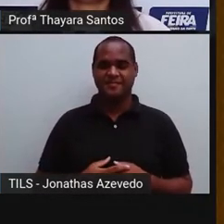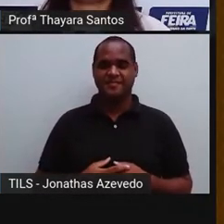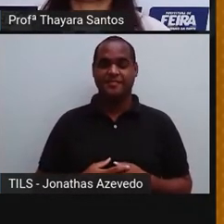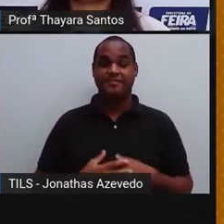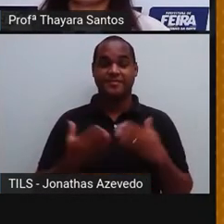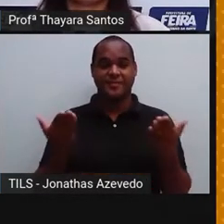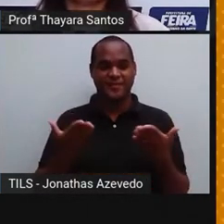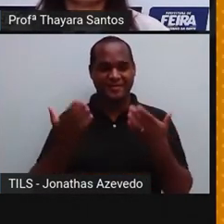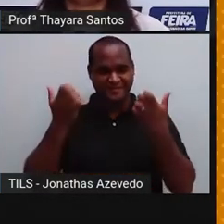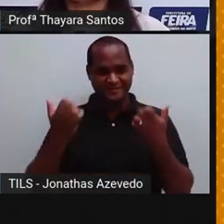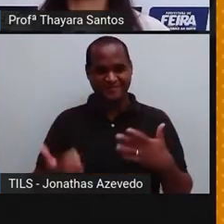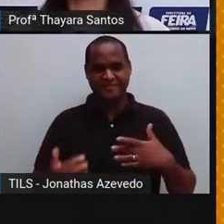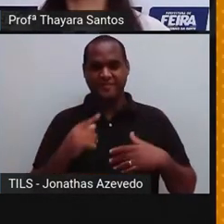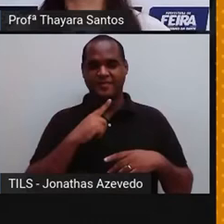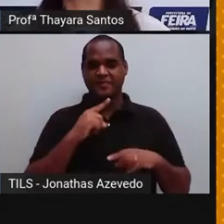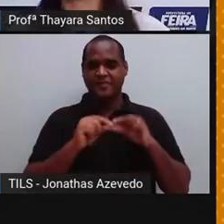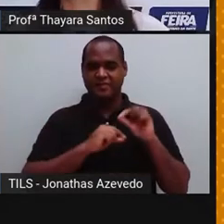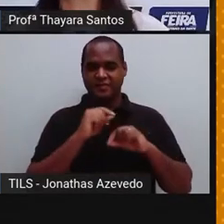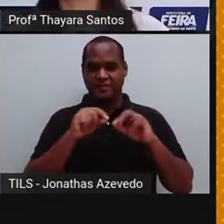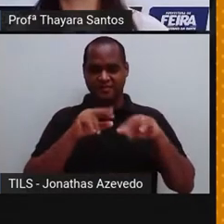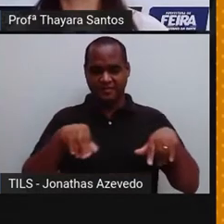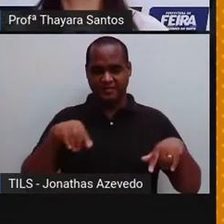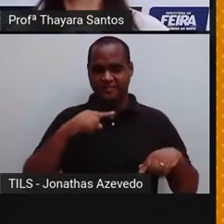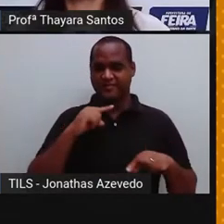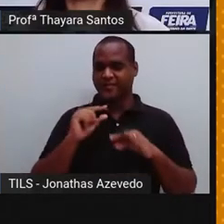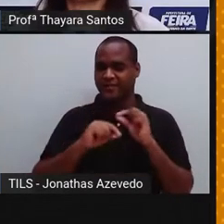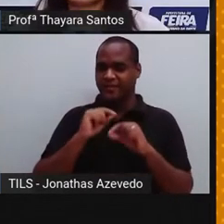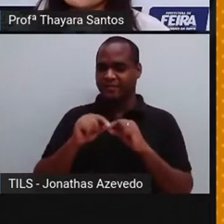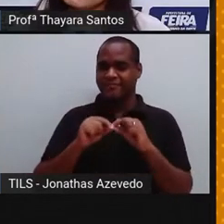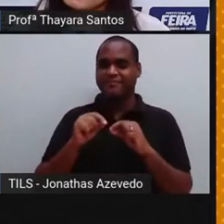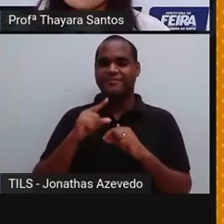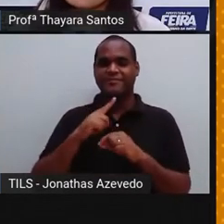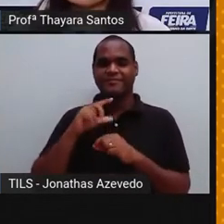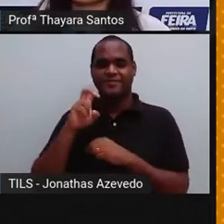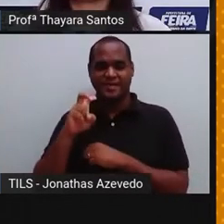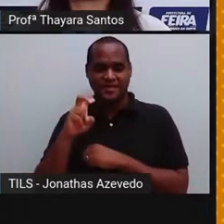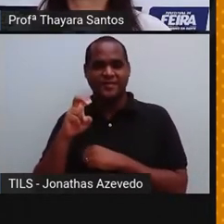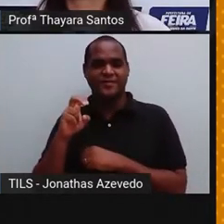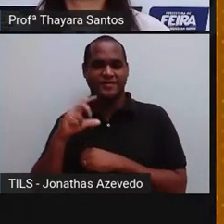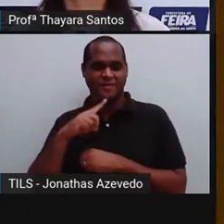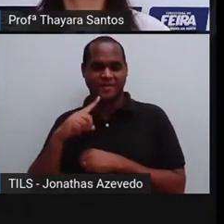E na aula de hoje, a gente vai estudar sobre os cinco sentidos.